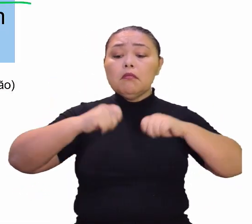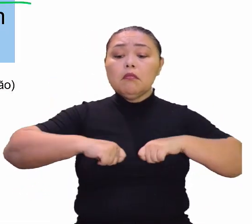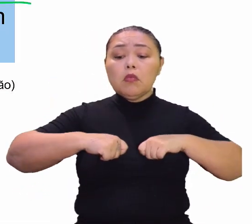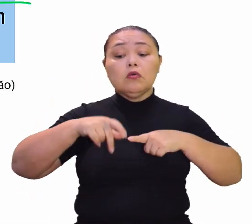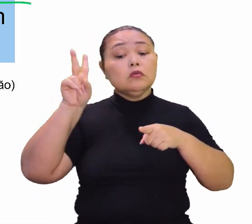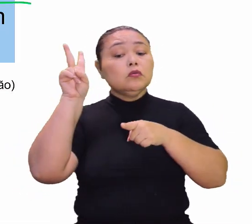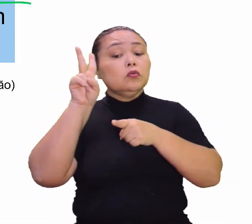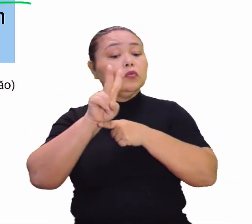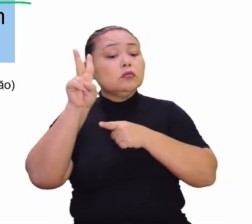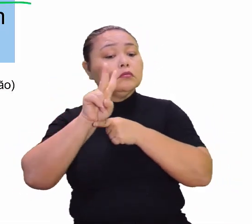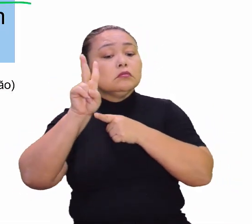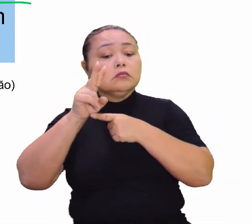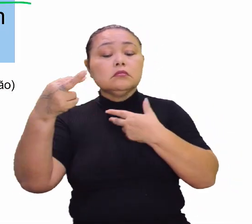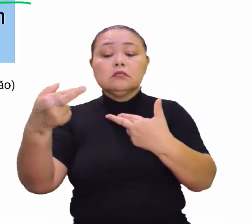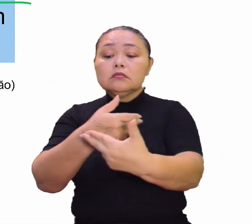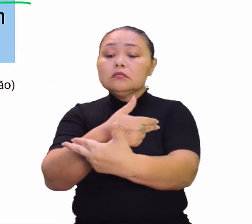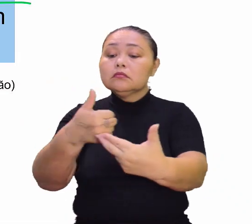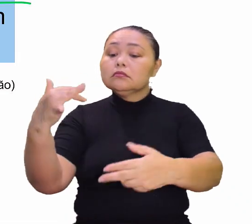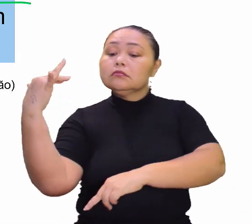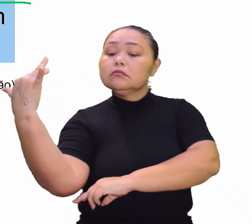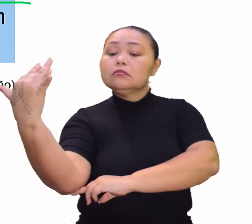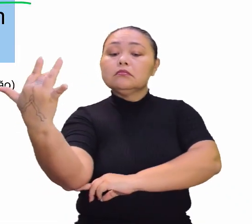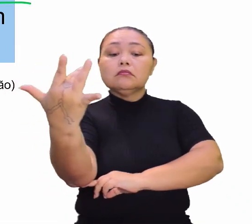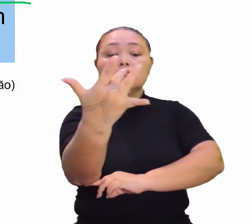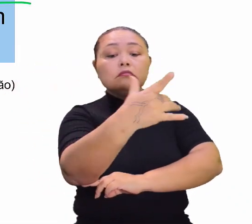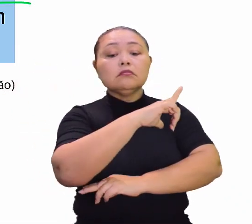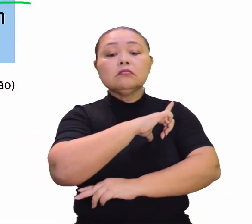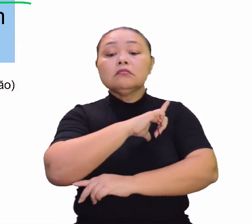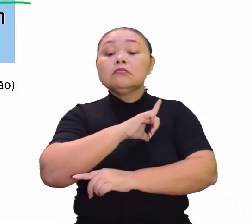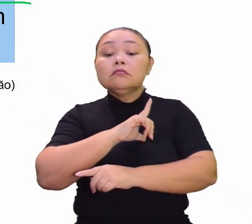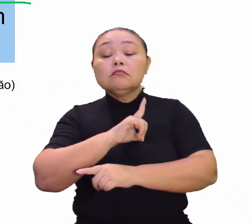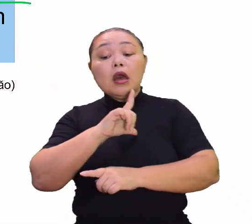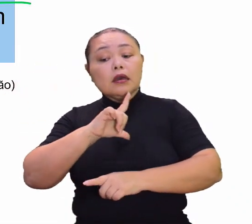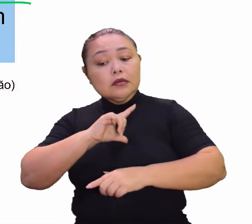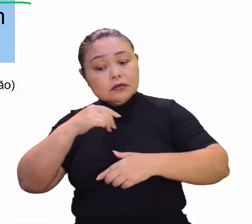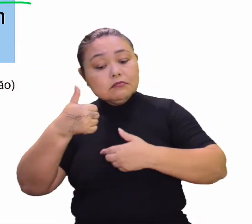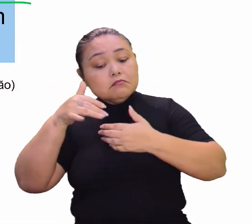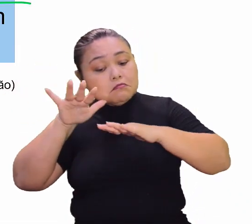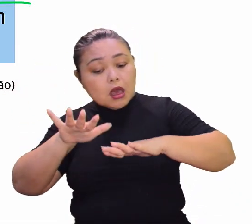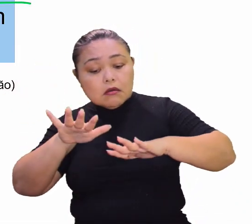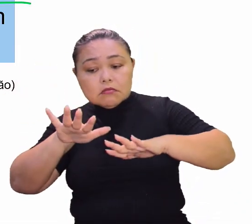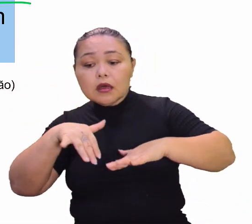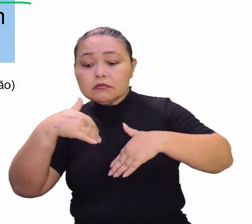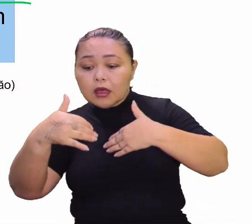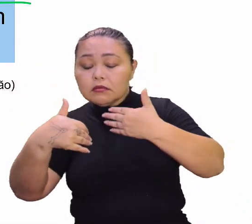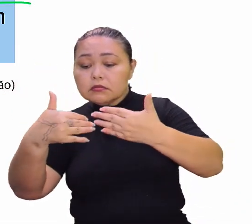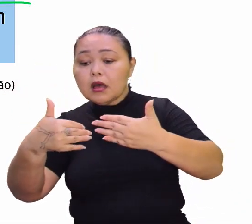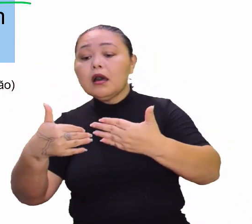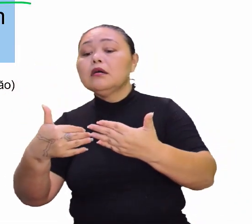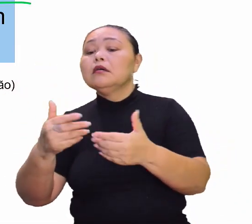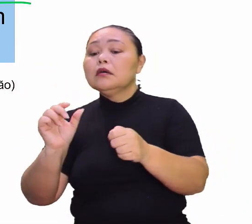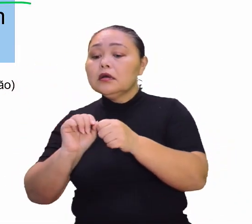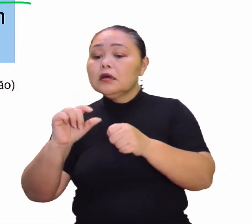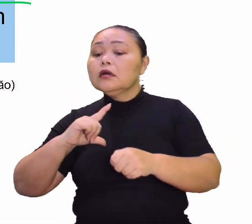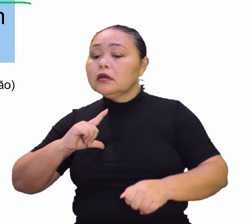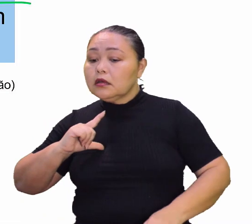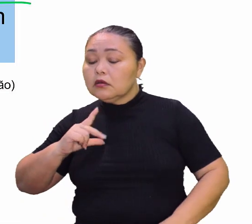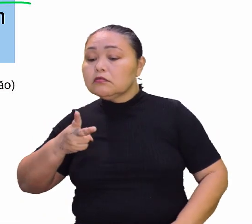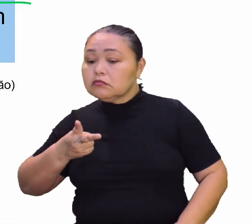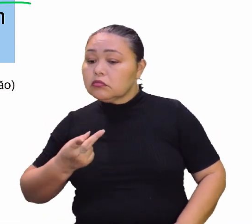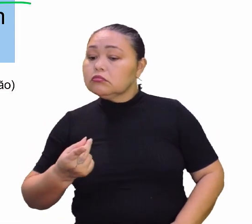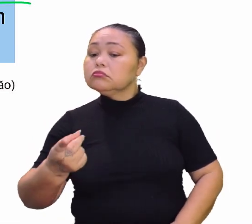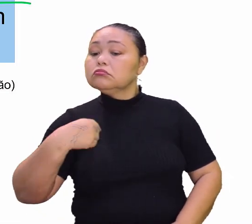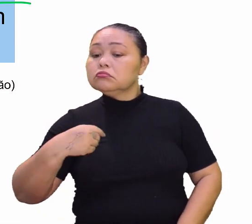conservar os recursos naturais, para que eles sejam garantidos para as gerações futuras, Rogério.